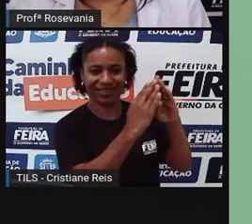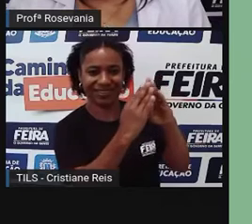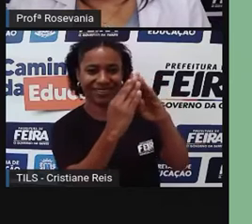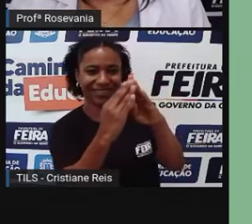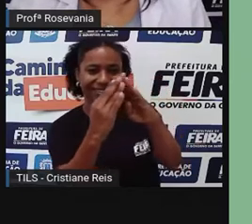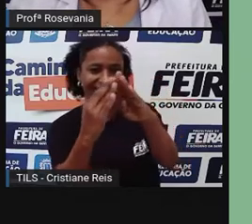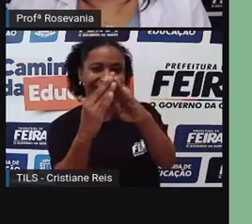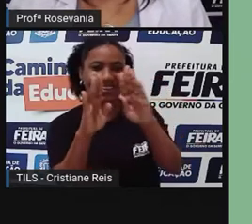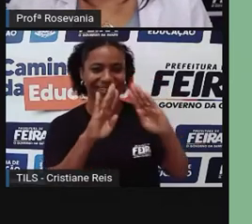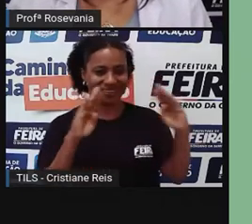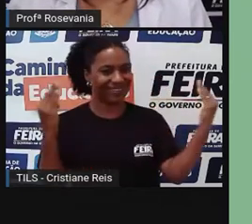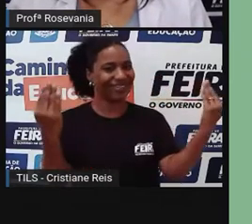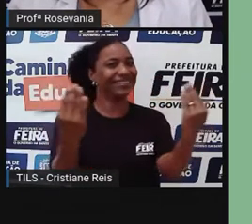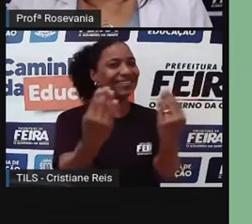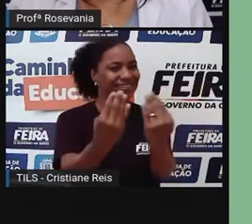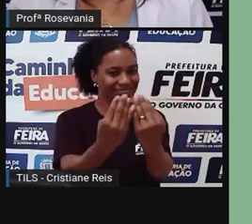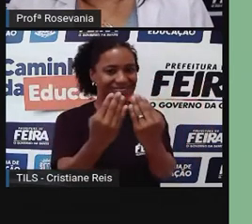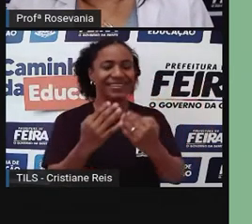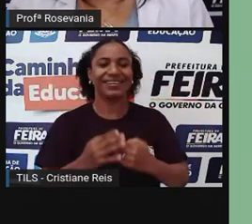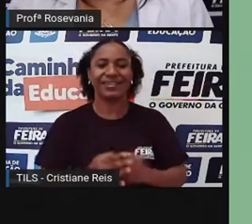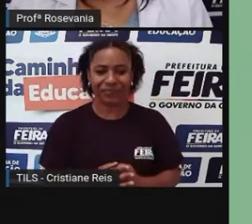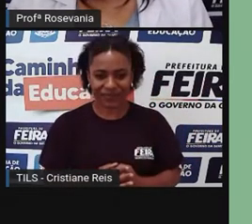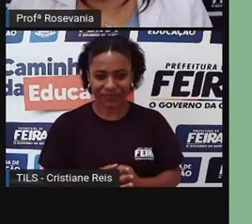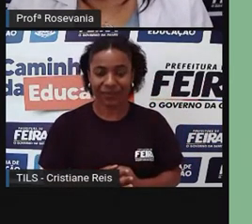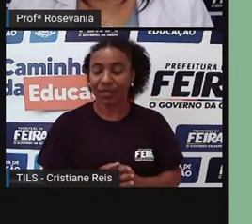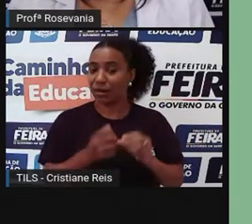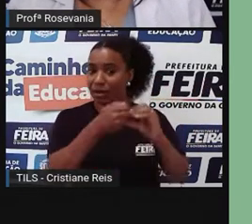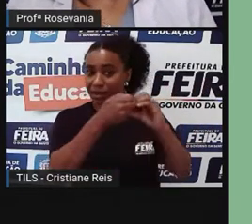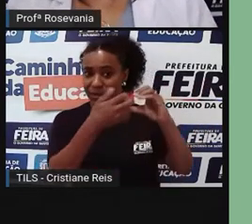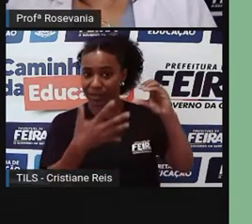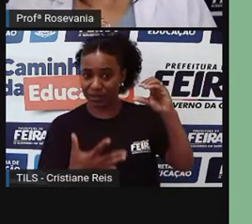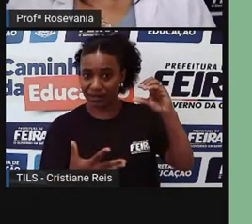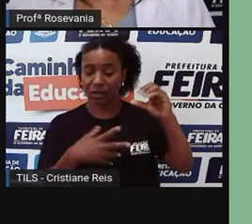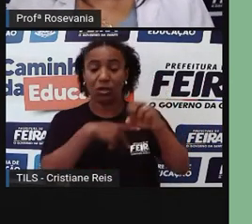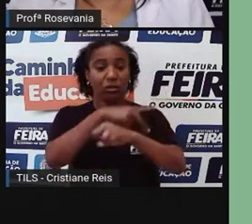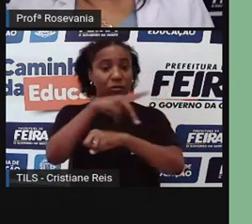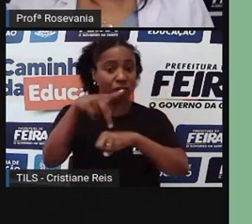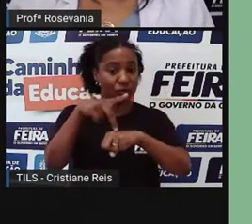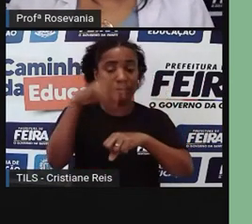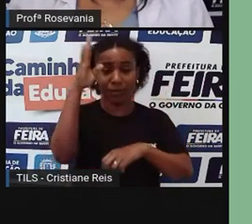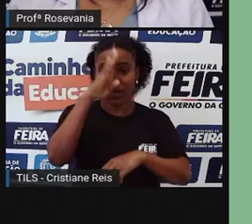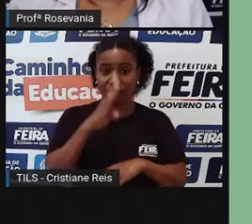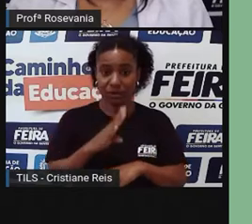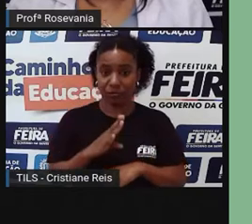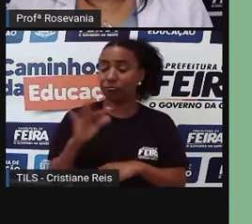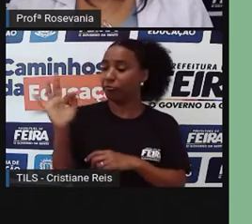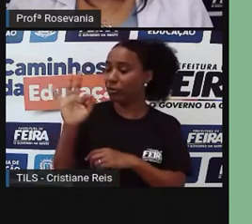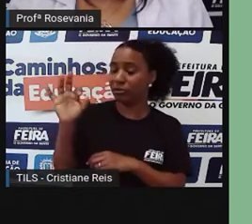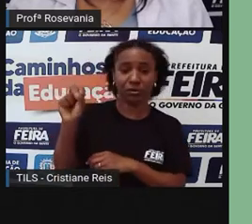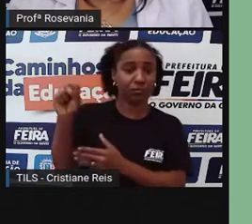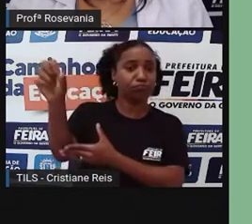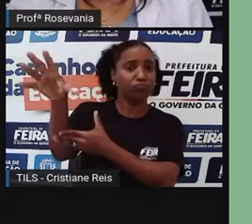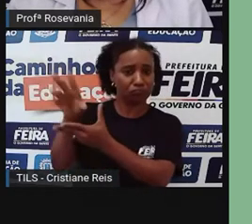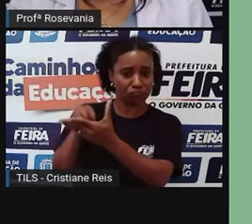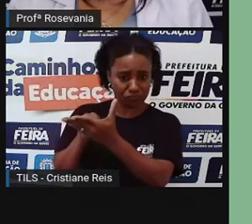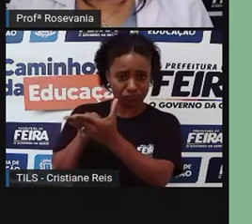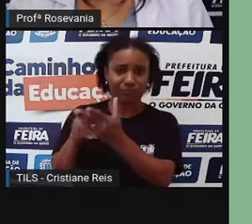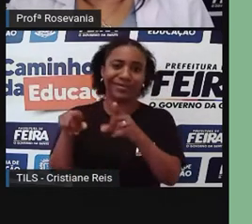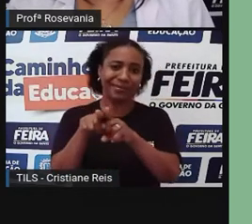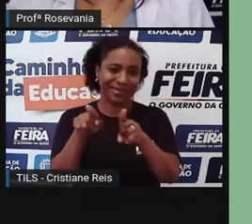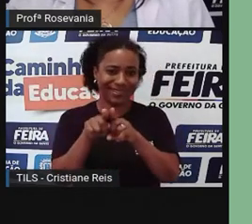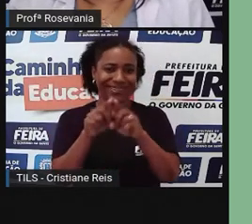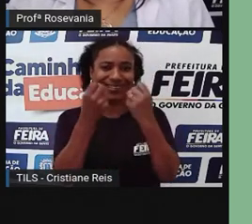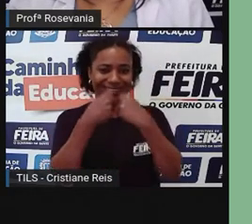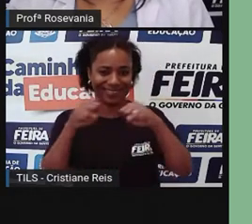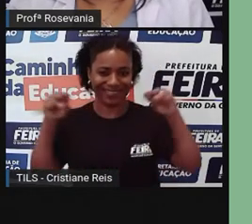os condomínios. É uma característica do país e que Feira de Santana não ficou atrás e também está seguindo aí,